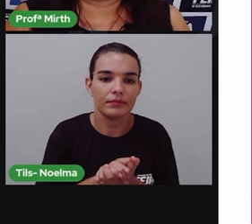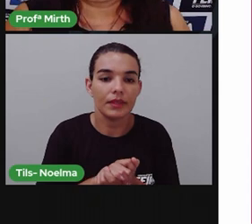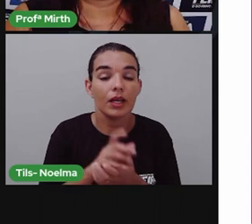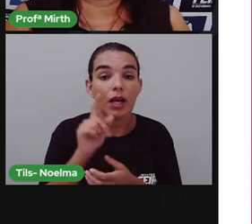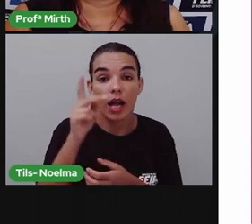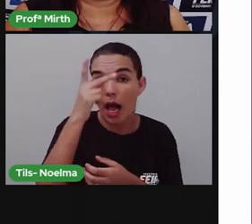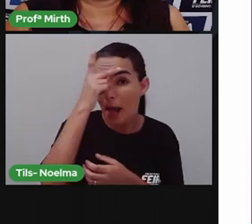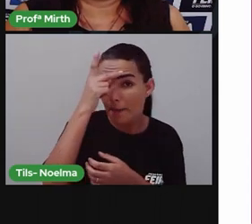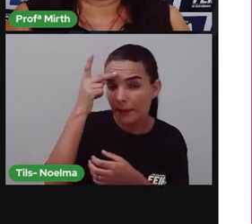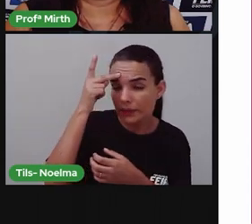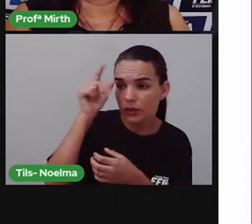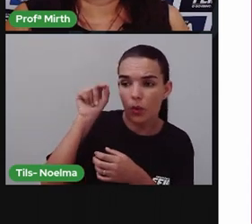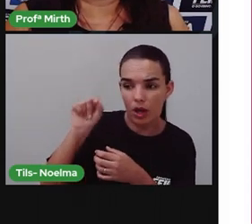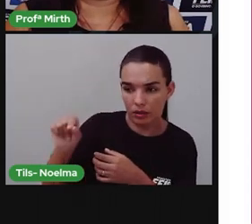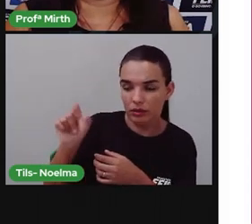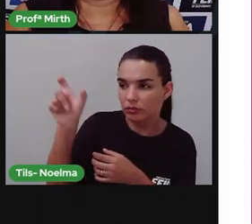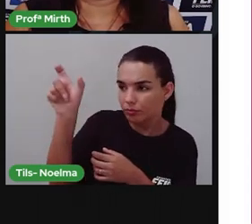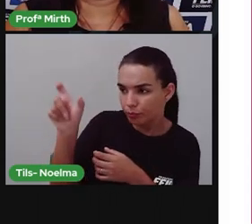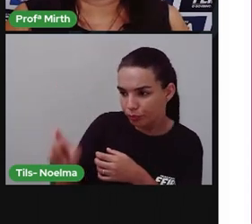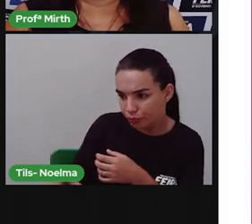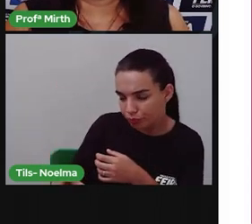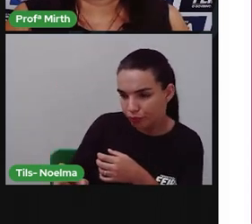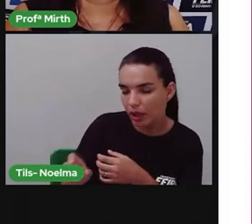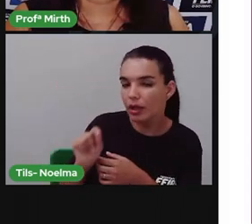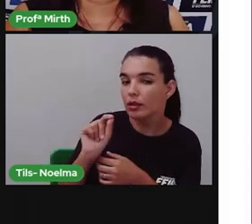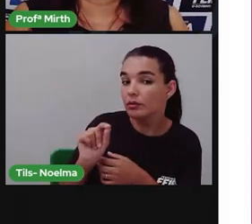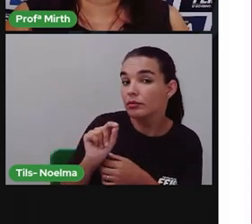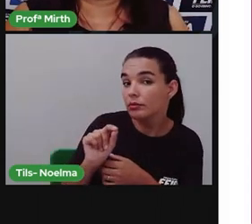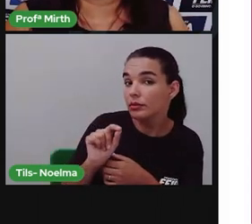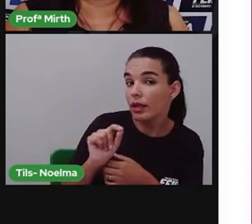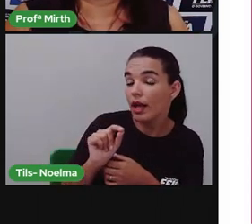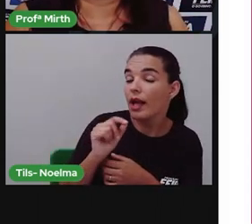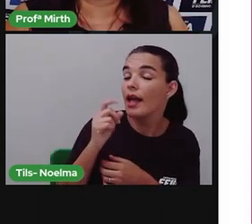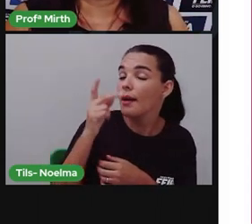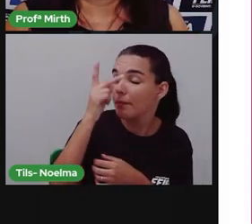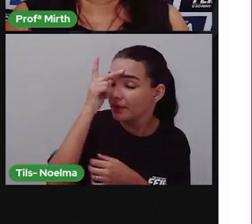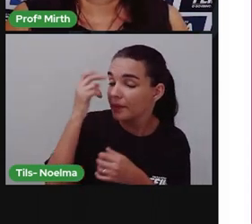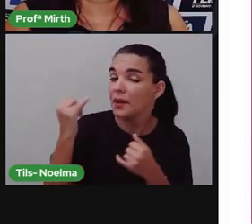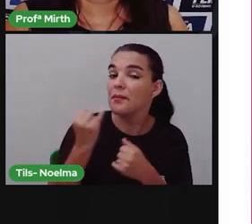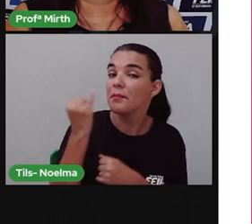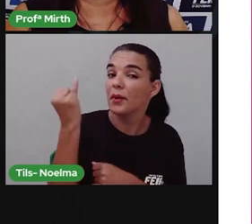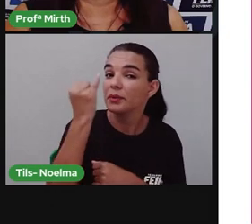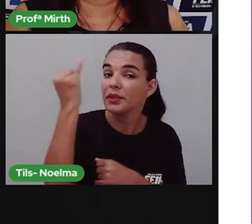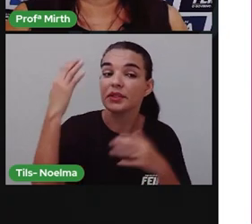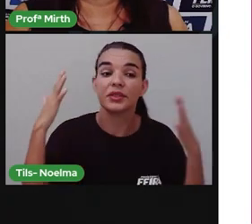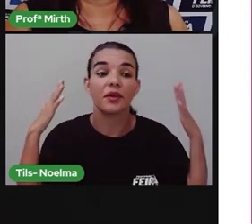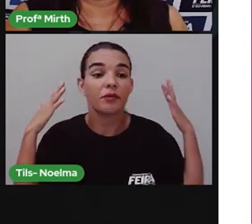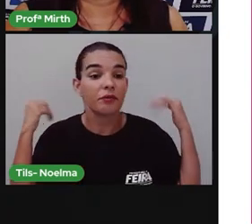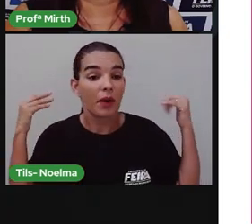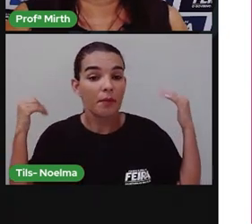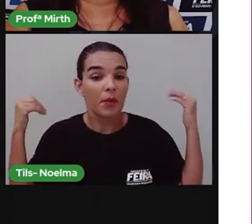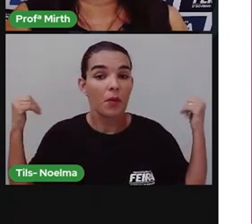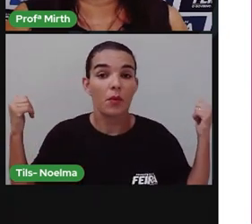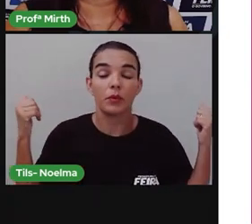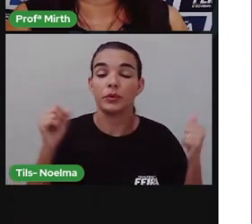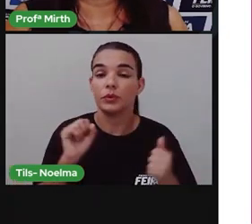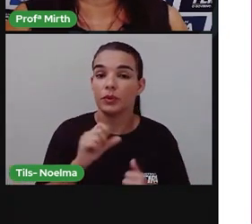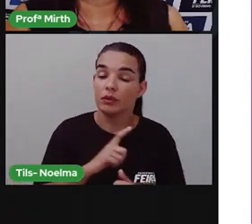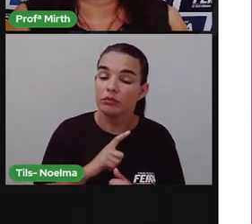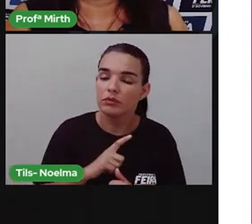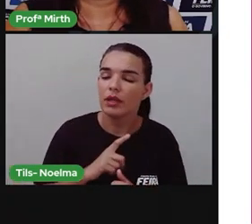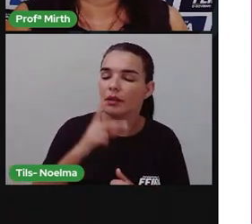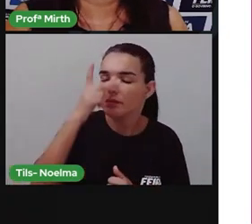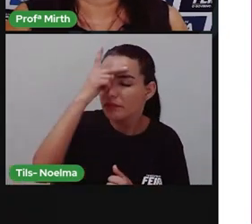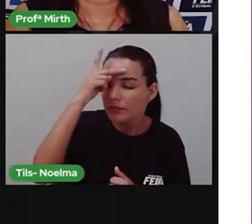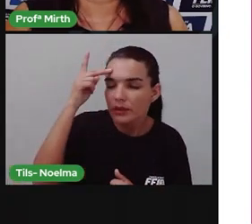O biografado é, em geral, uma pessoa importante cuja vida e obra tem interesse.